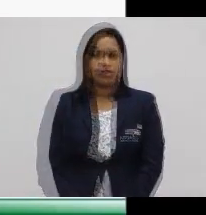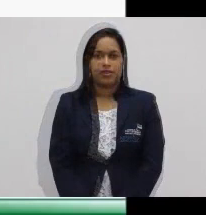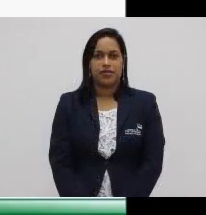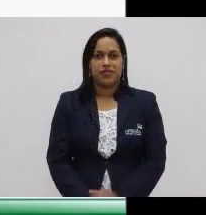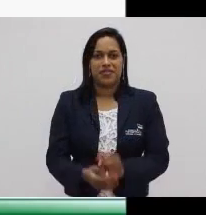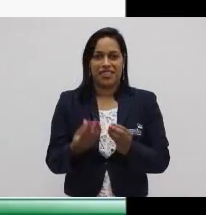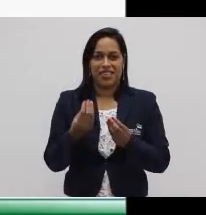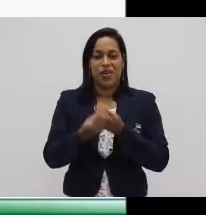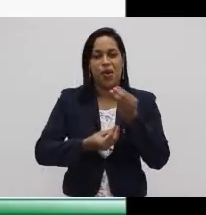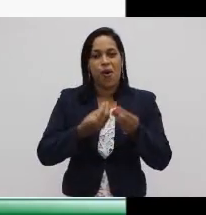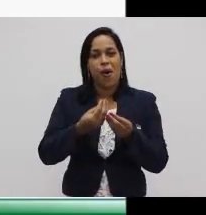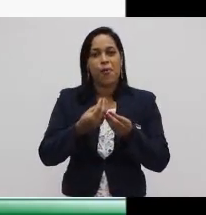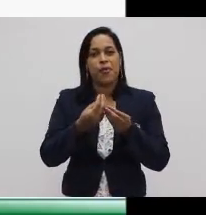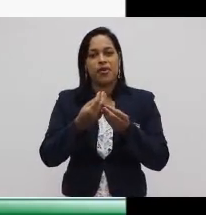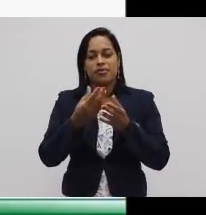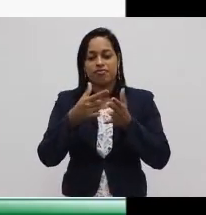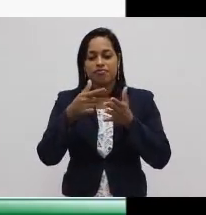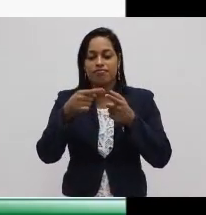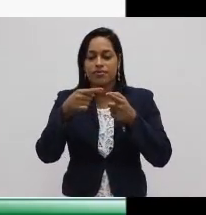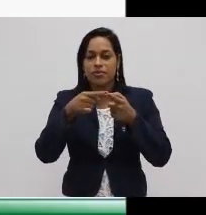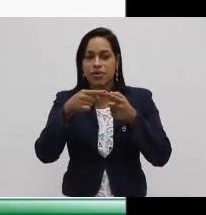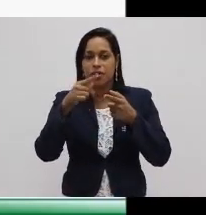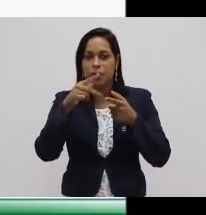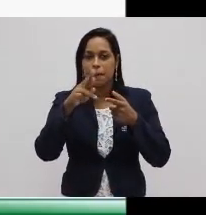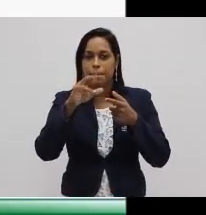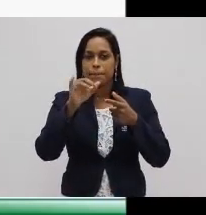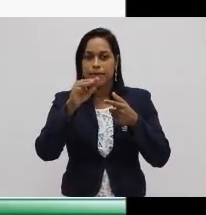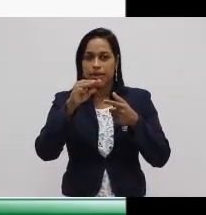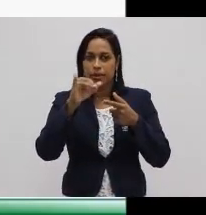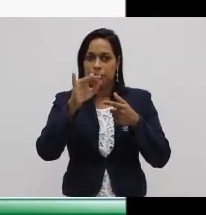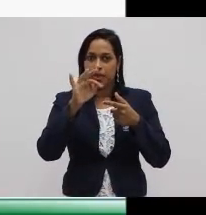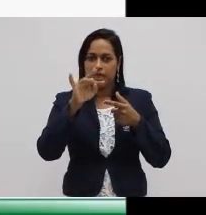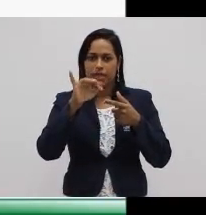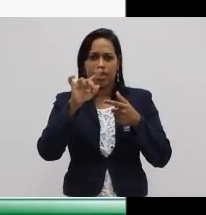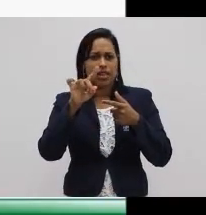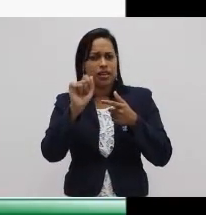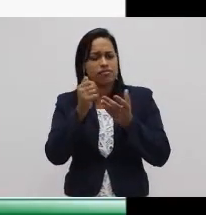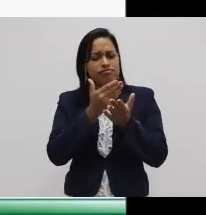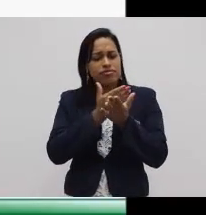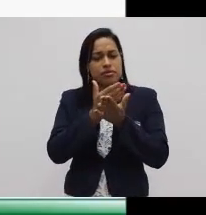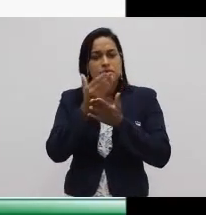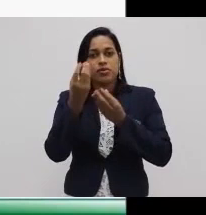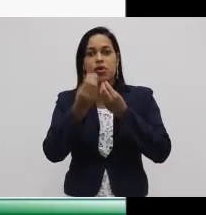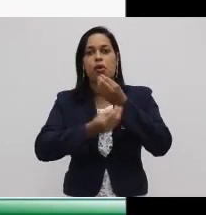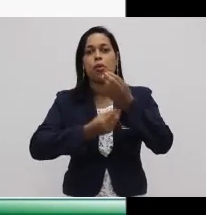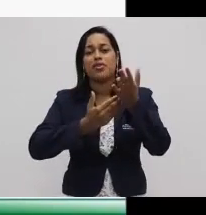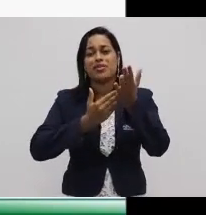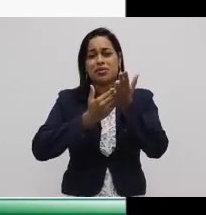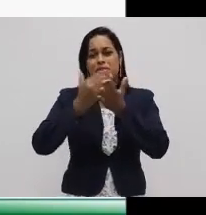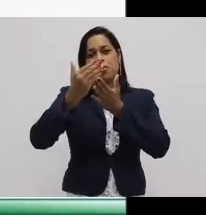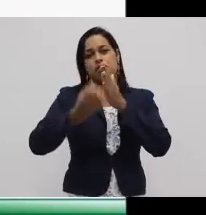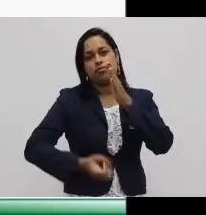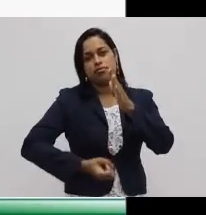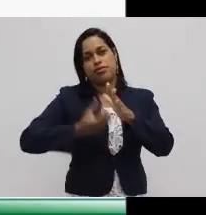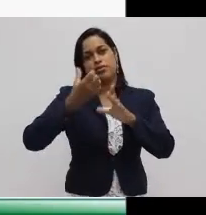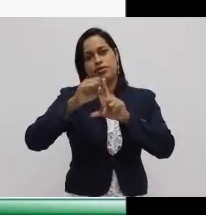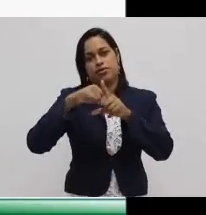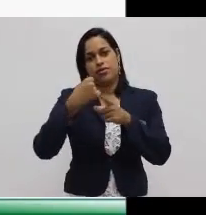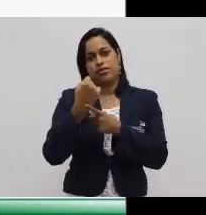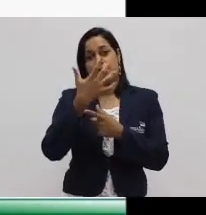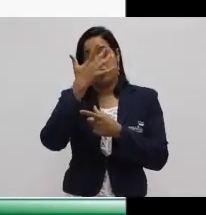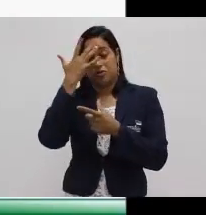O modo de produção primitiva, pessoal, existe desde o aparecimento da sociedade humana, quando as pessoas